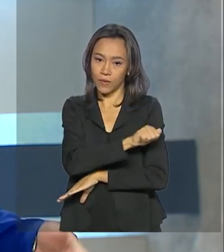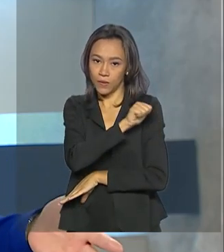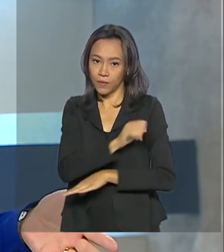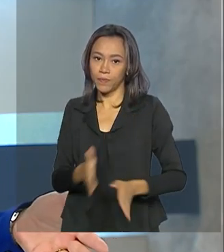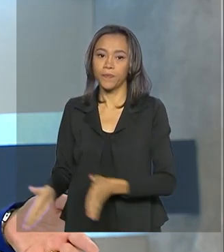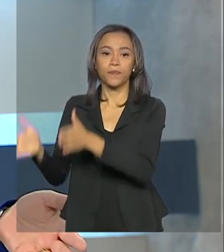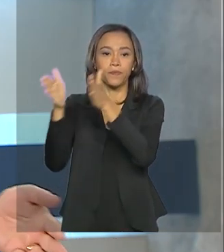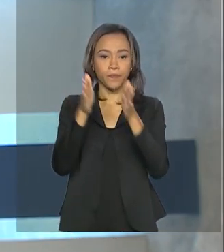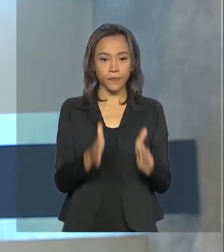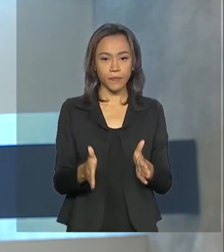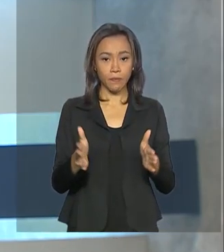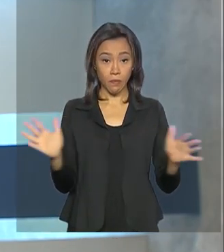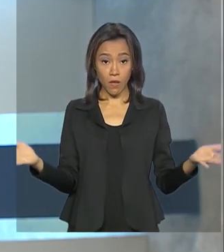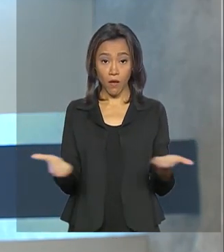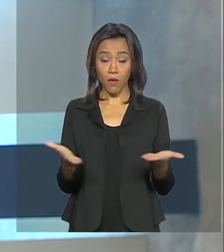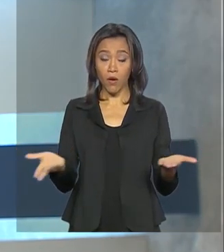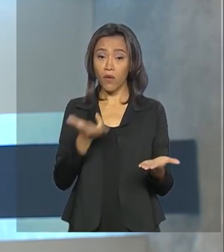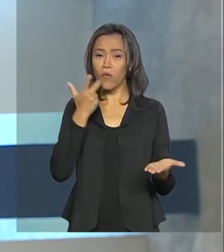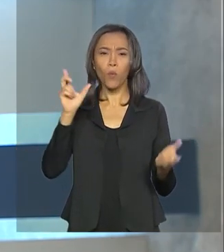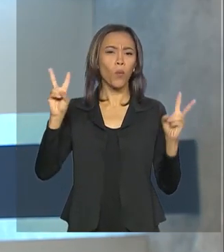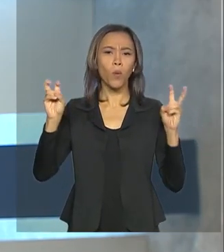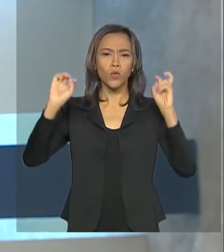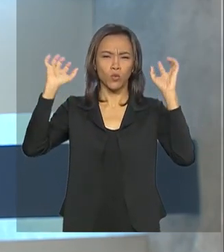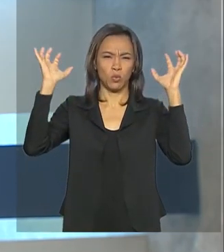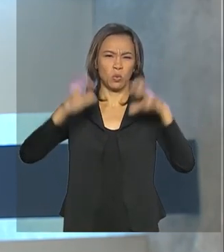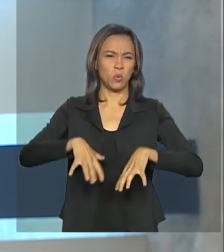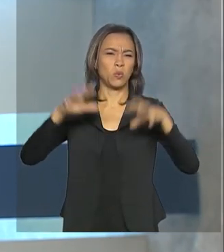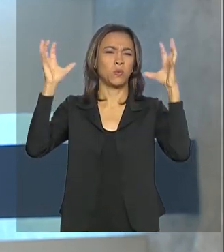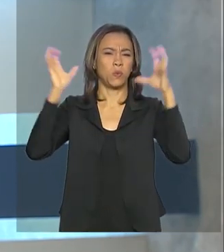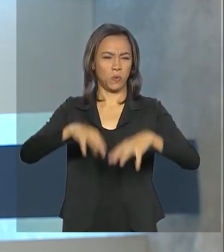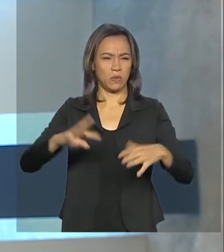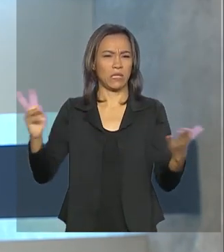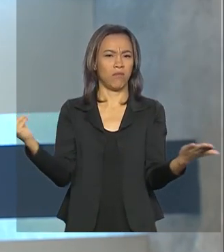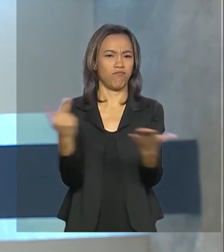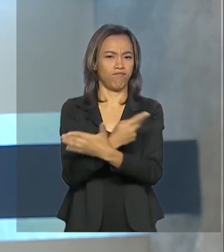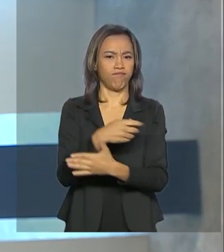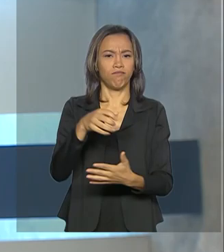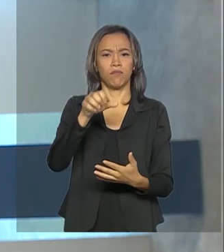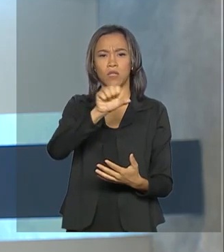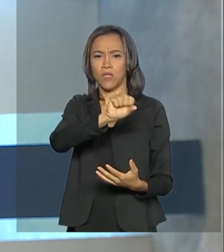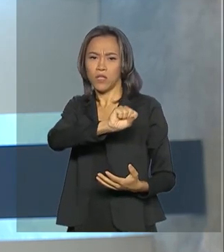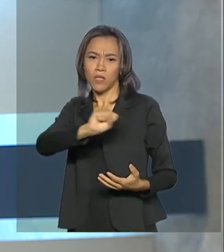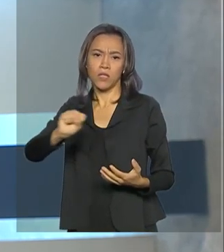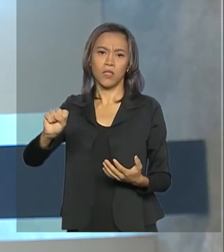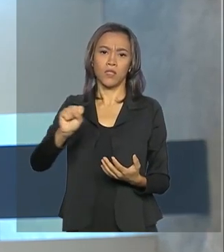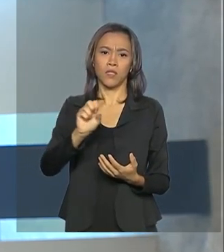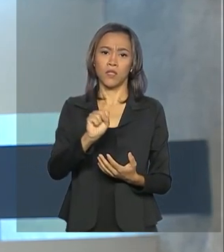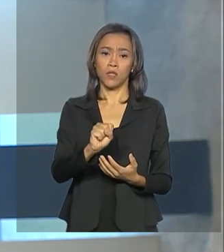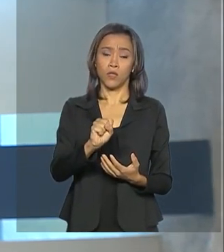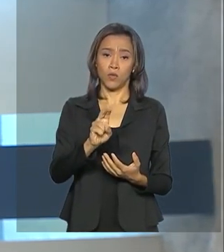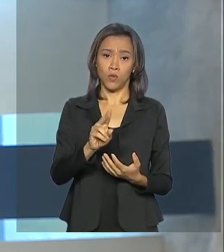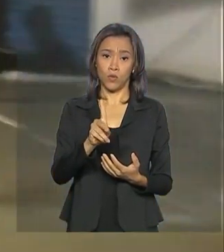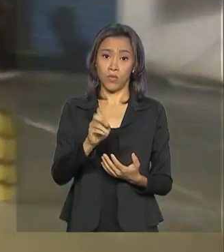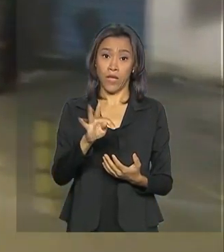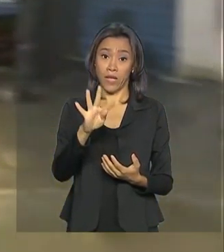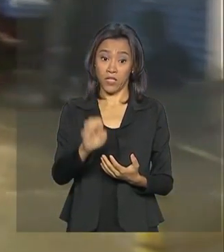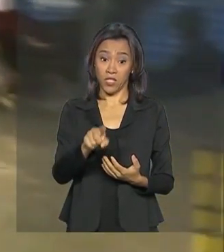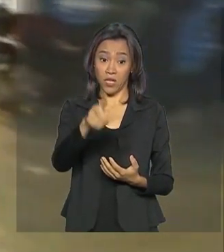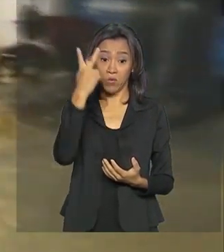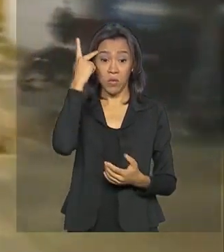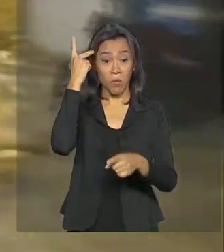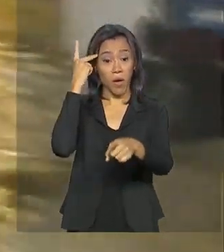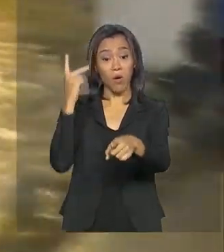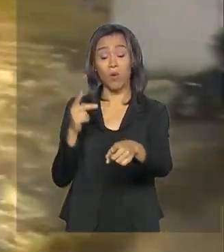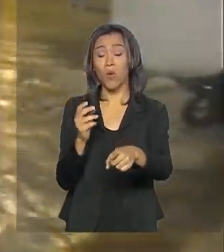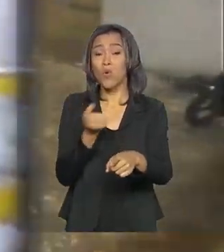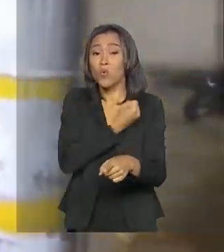E agora falamos sobre as chuvas que atingem o Sudeste. A Defesa Civil do Estado de São Paulo informou que o número de